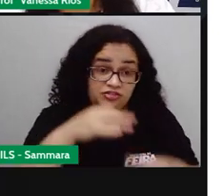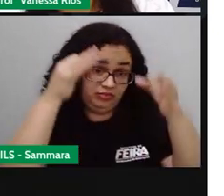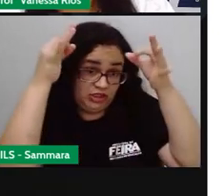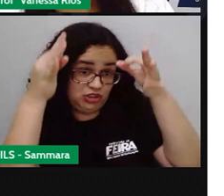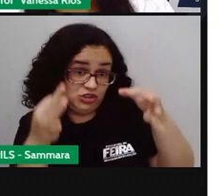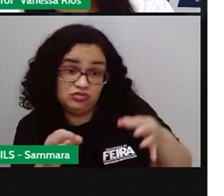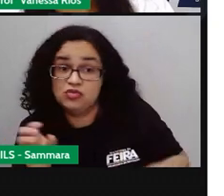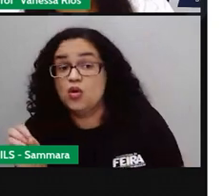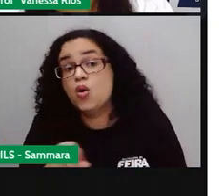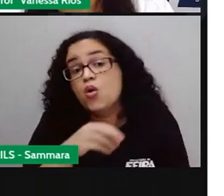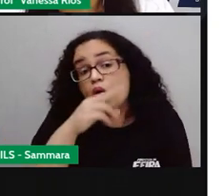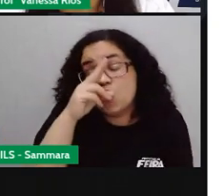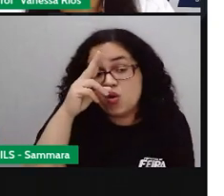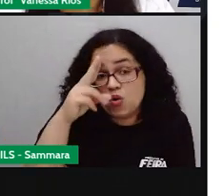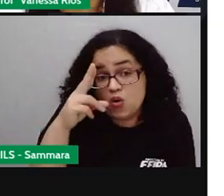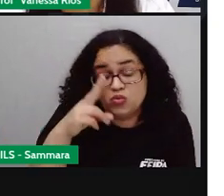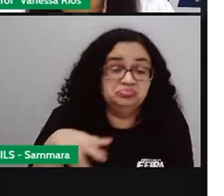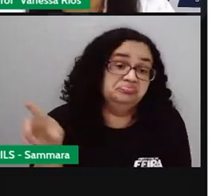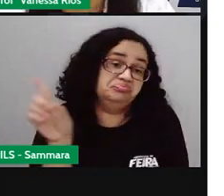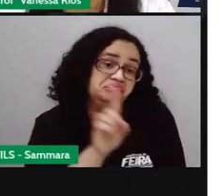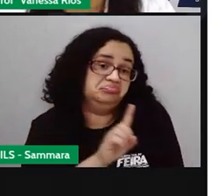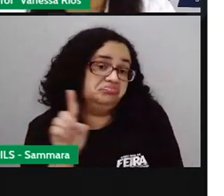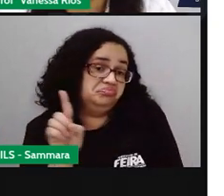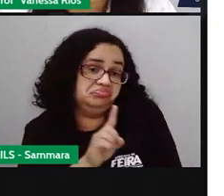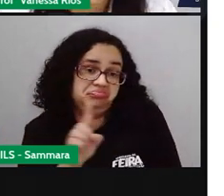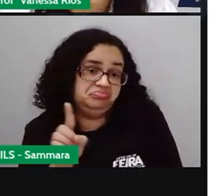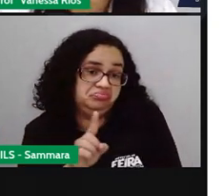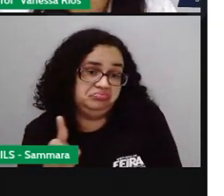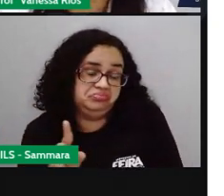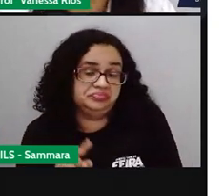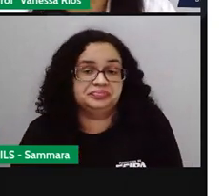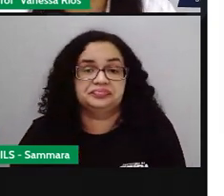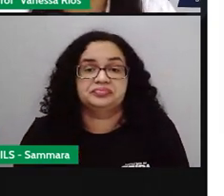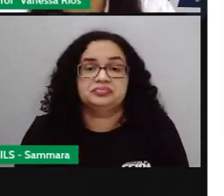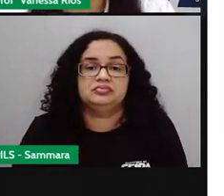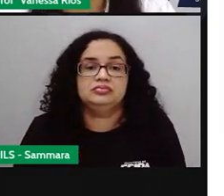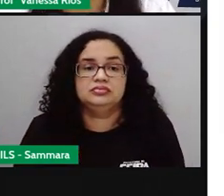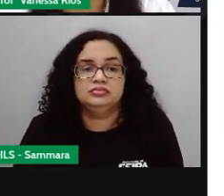afirmativo e o imperativo negativo.